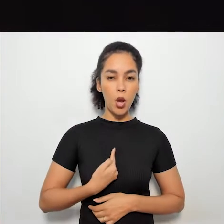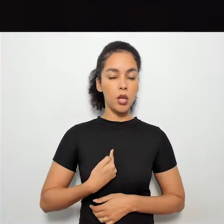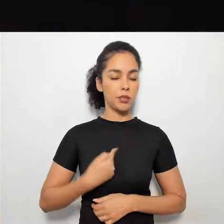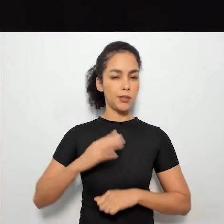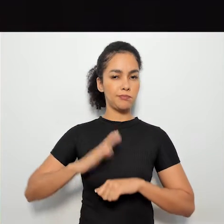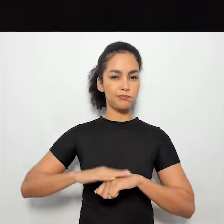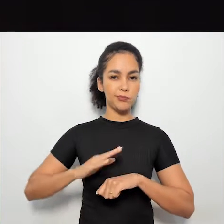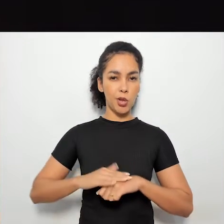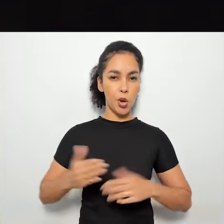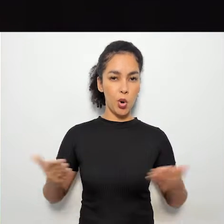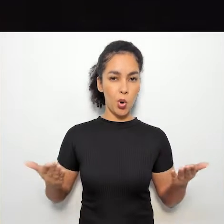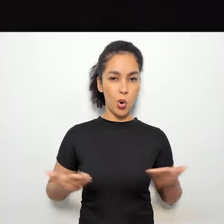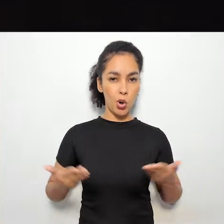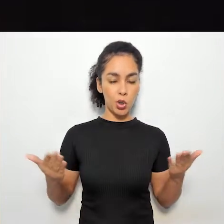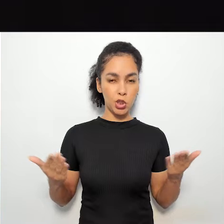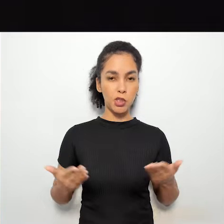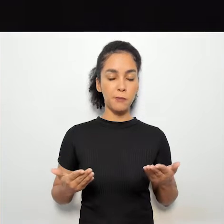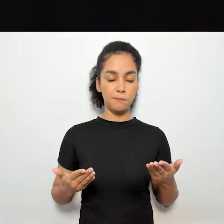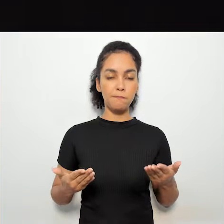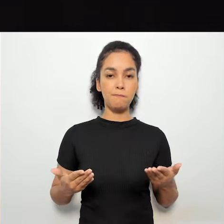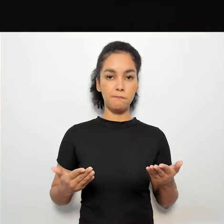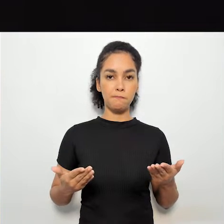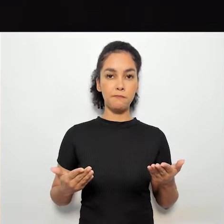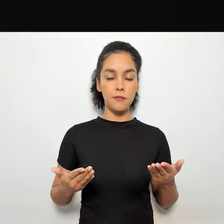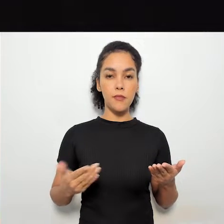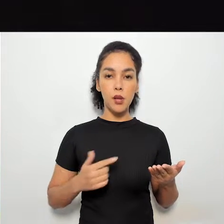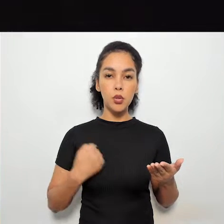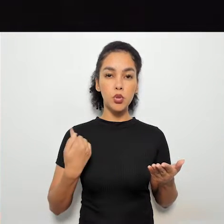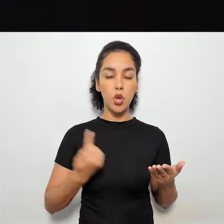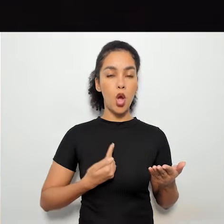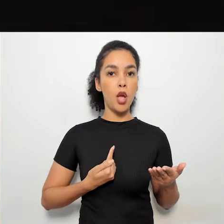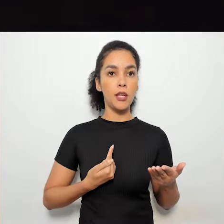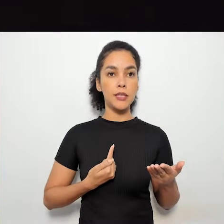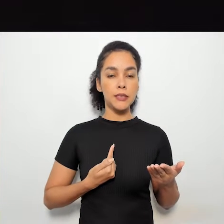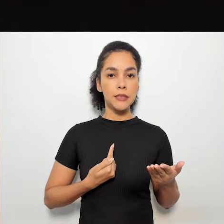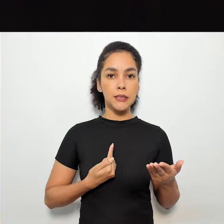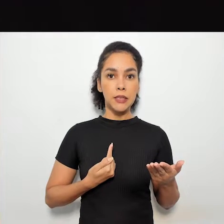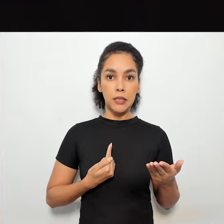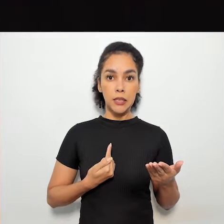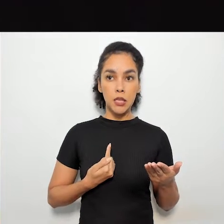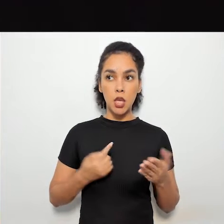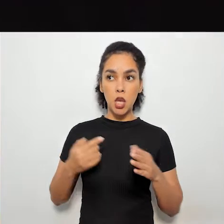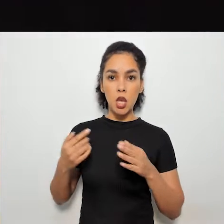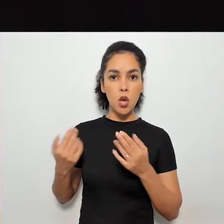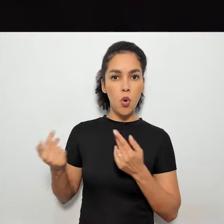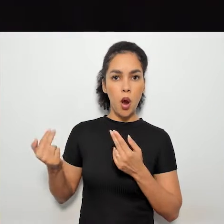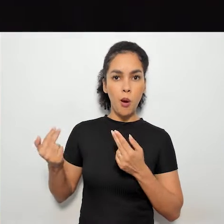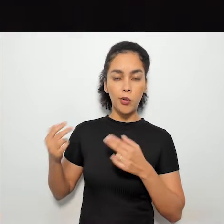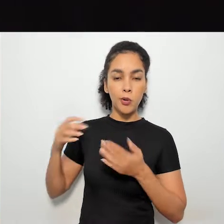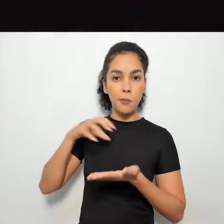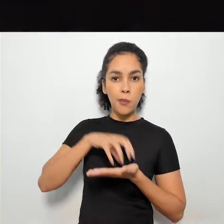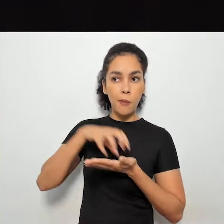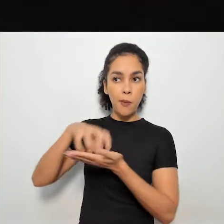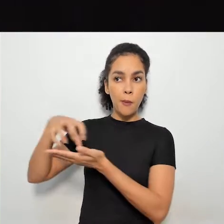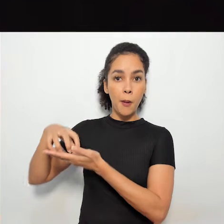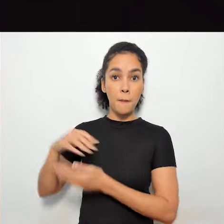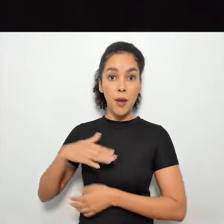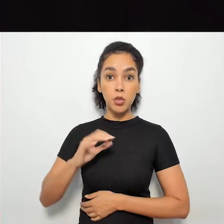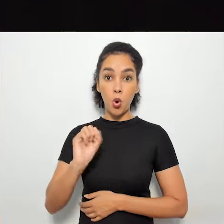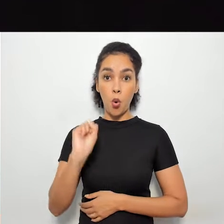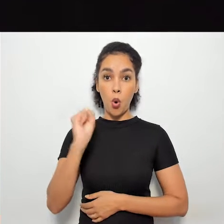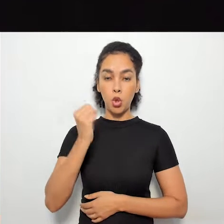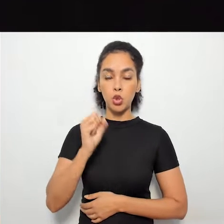fazendo aqui hoje, nós estamos ao mesmo tempo em mais oito subprefeituras